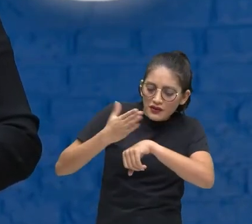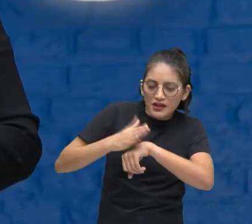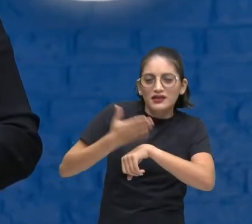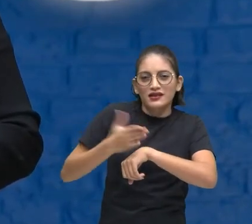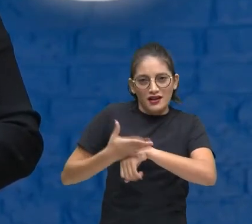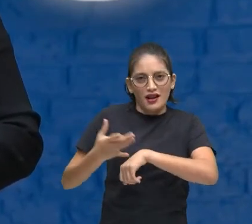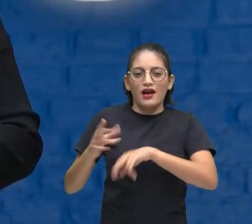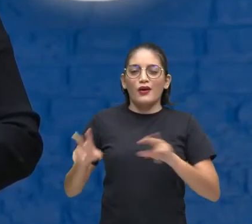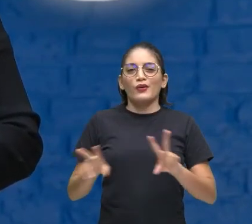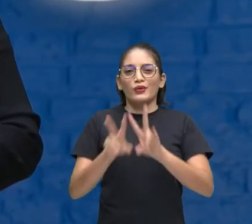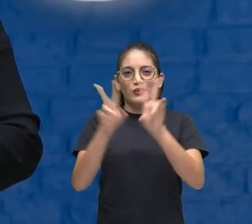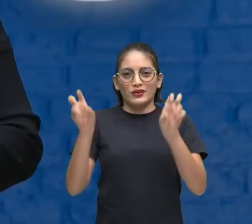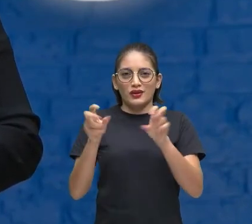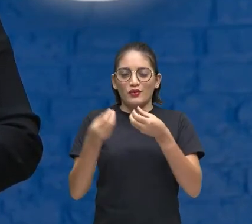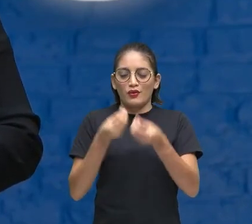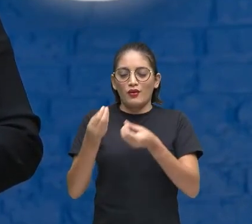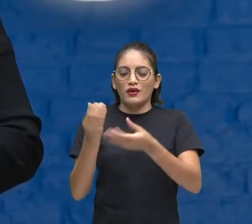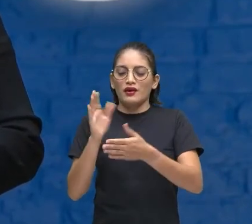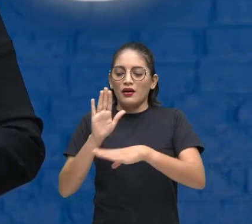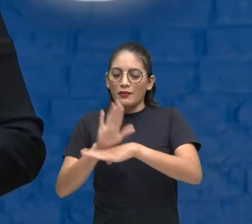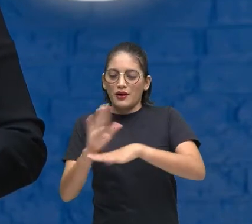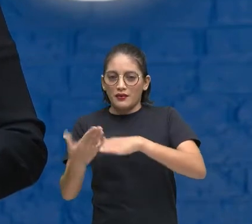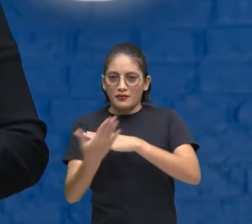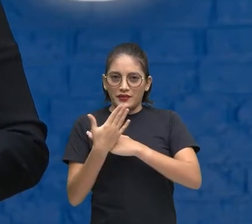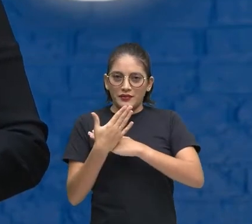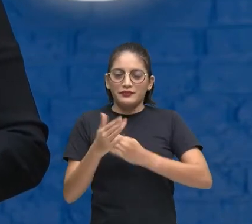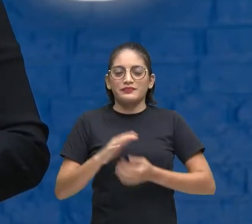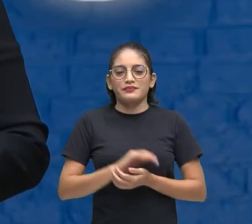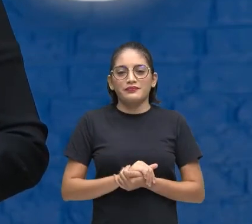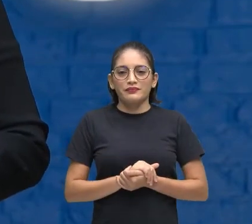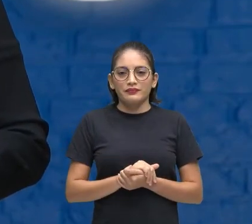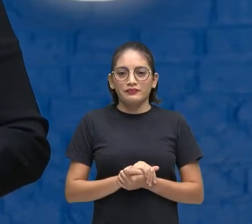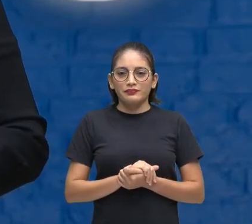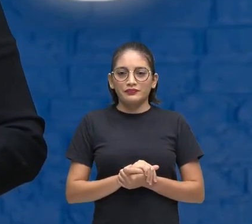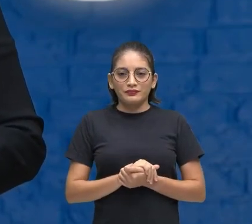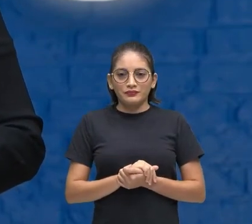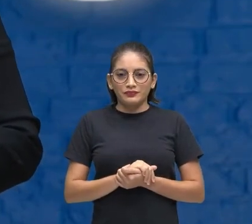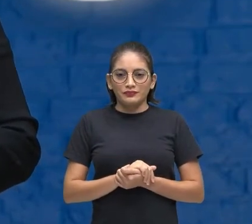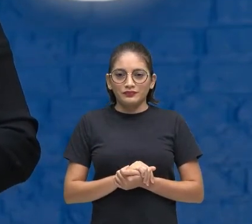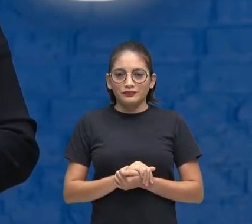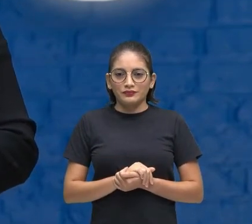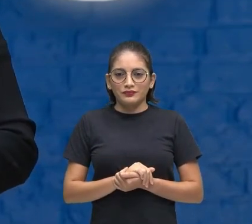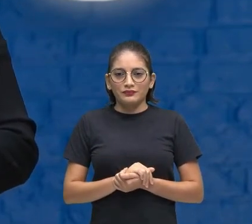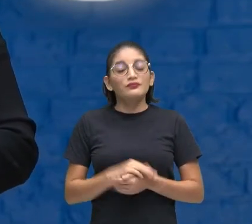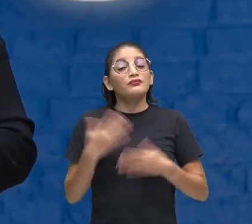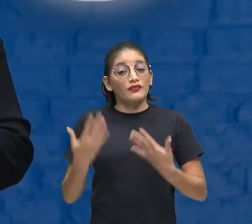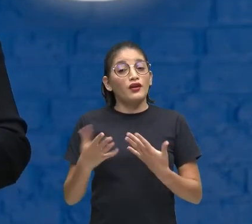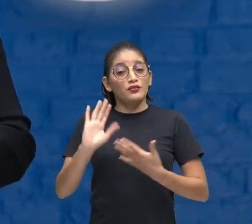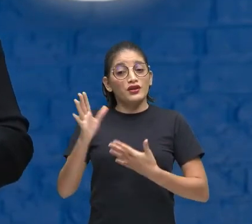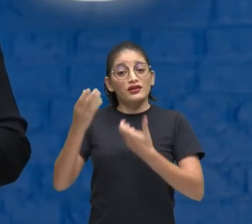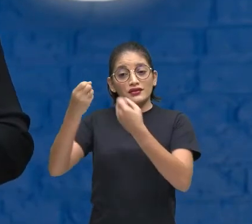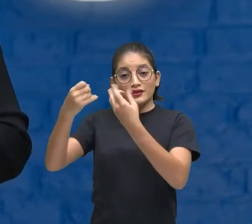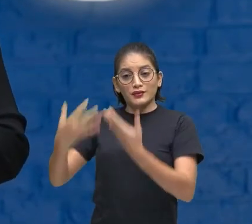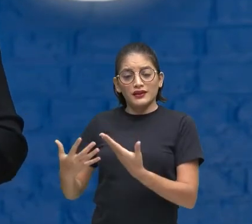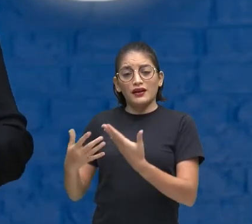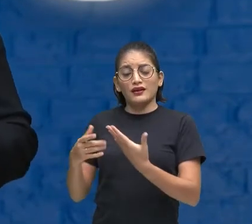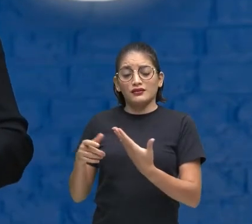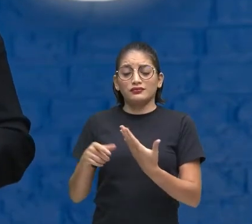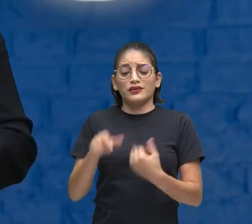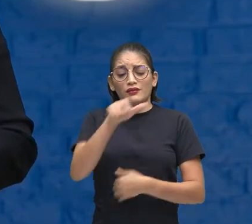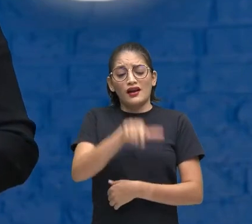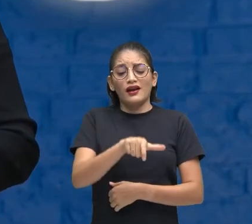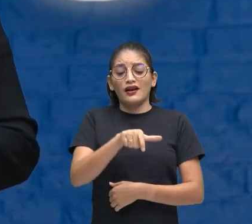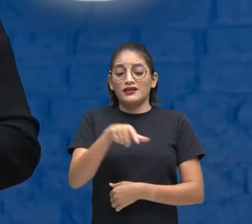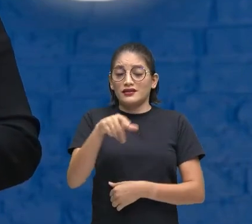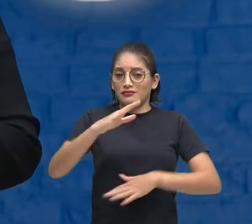questão Da cooperação Né E assim Como eu já havia falado Né Esse profissional Que